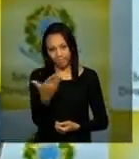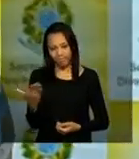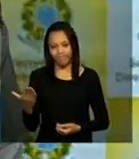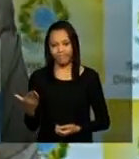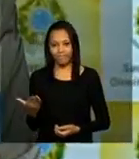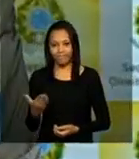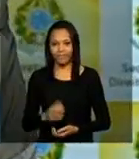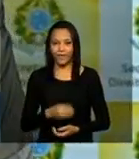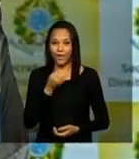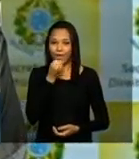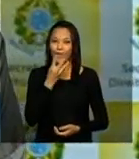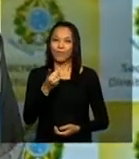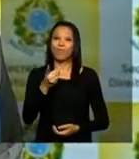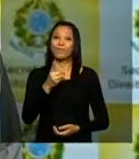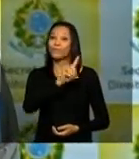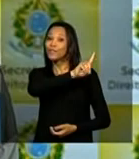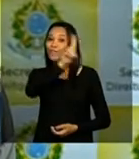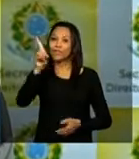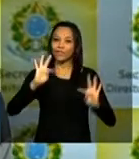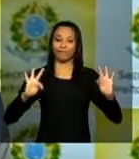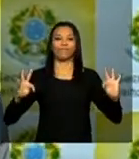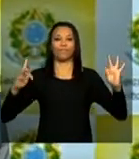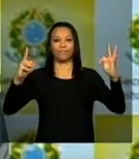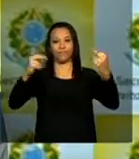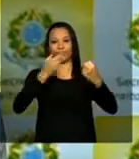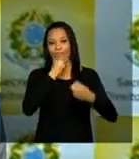bom dia a todos e a todas